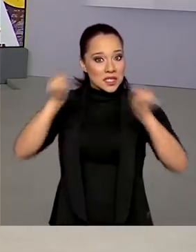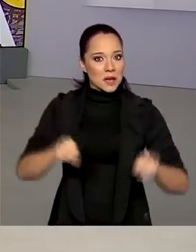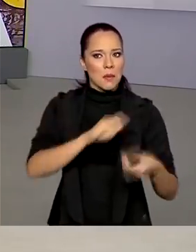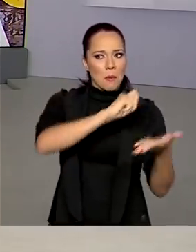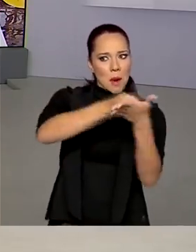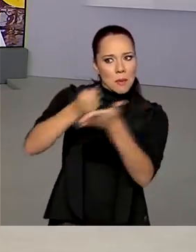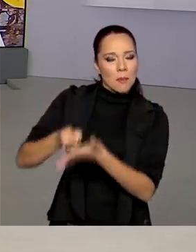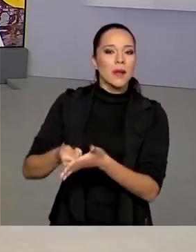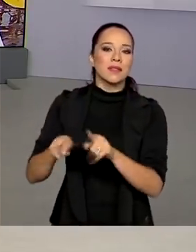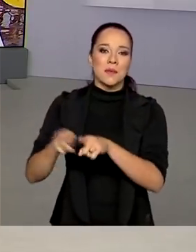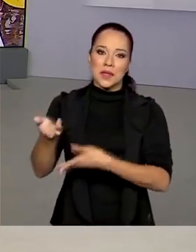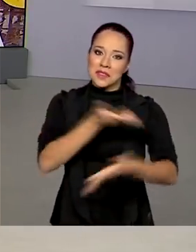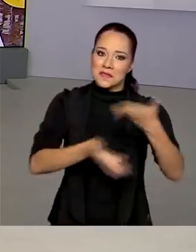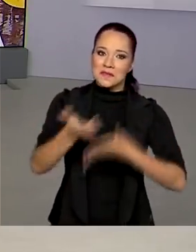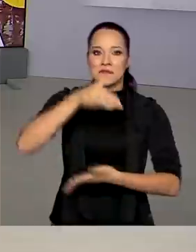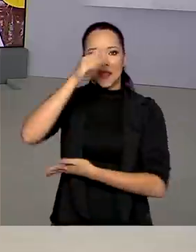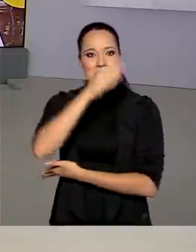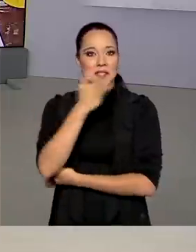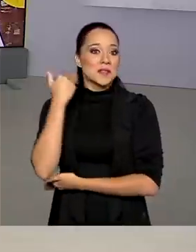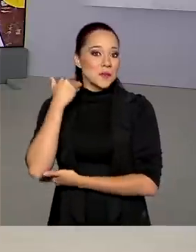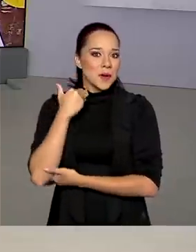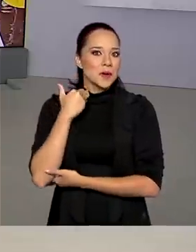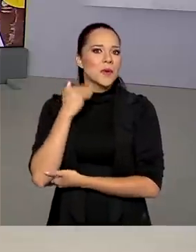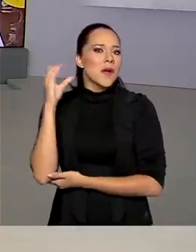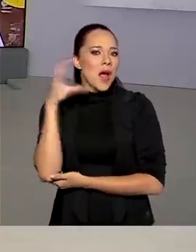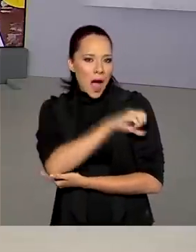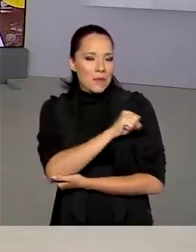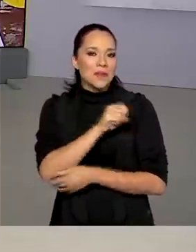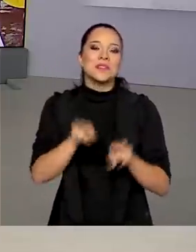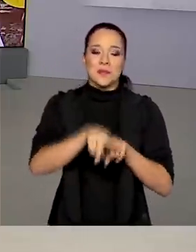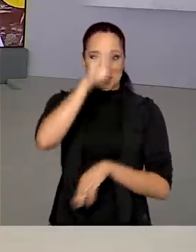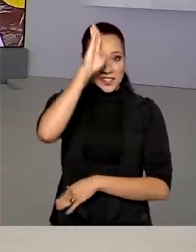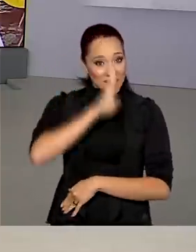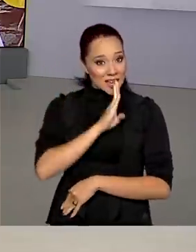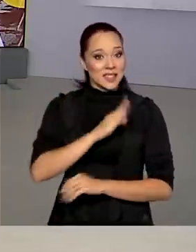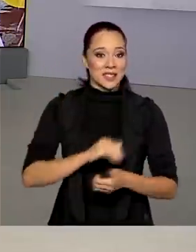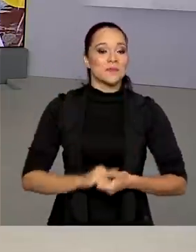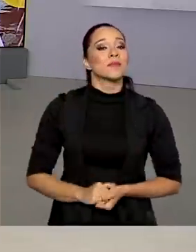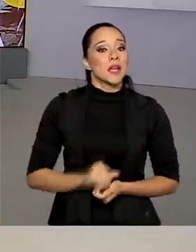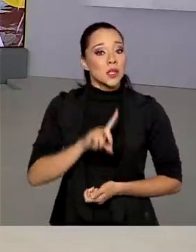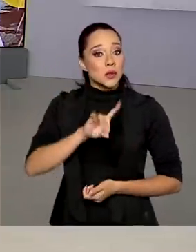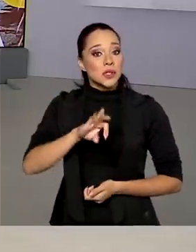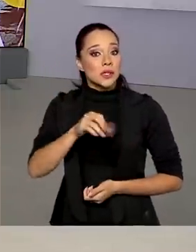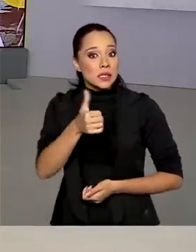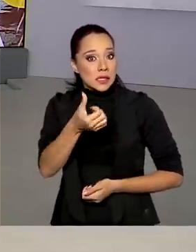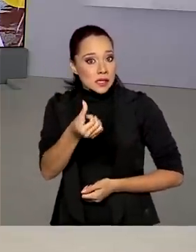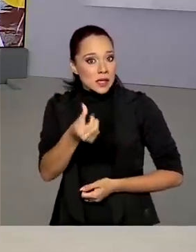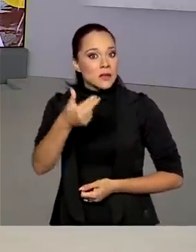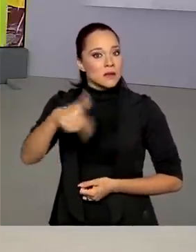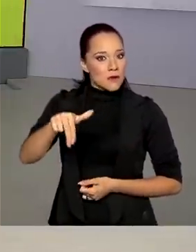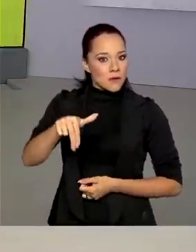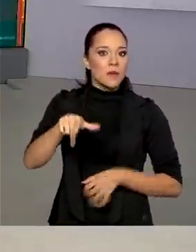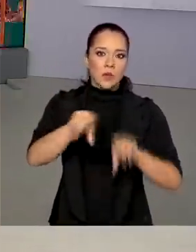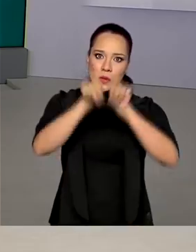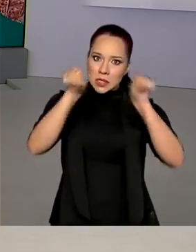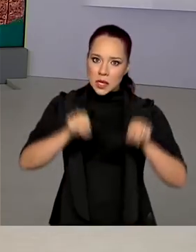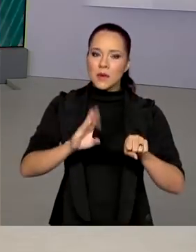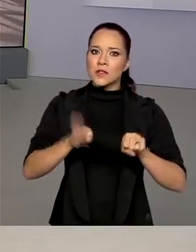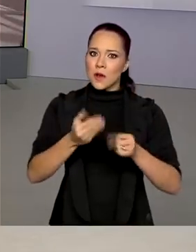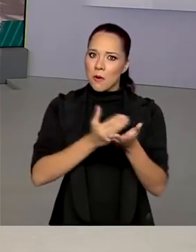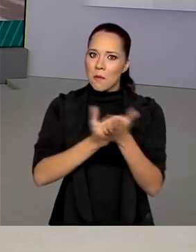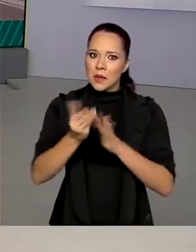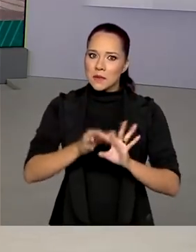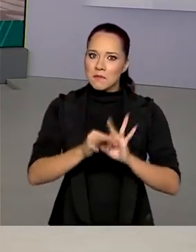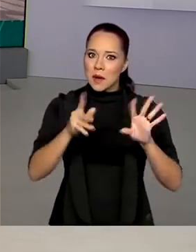pagamentos e transferências bancárias de forma rápida e de graça. E já no dia 16 de novembro, o sistema começa a